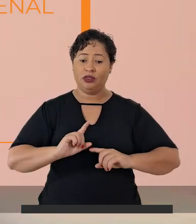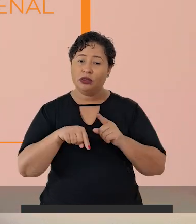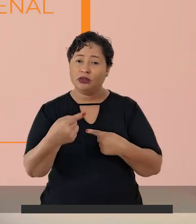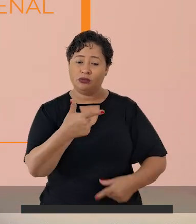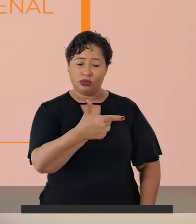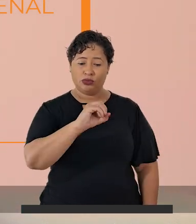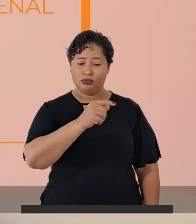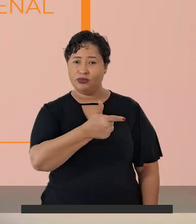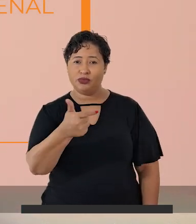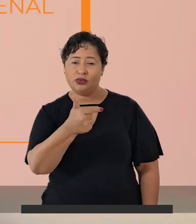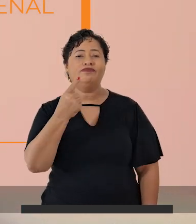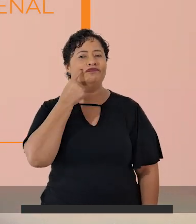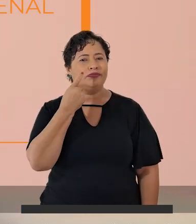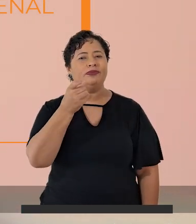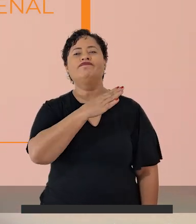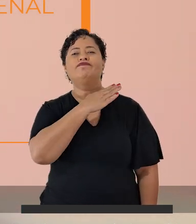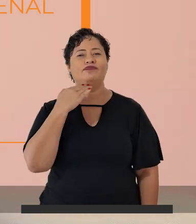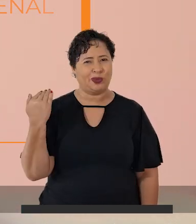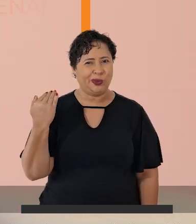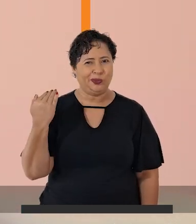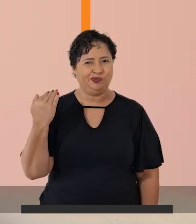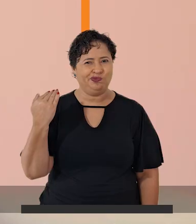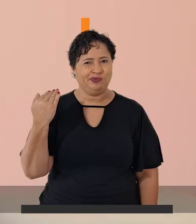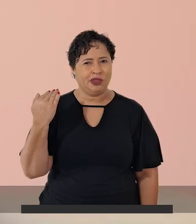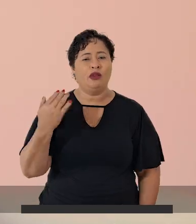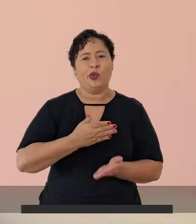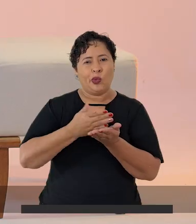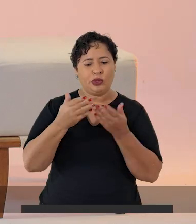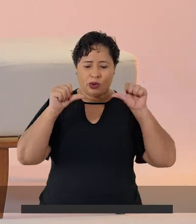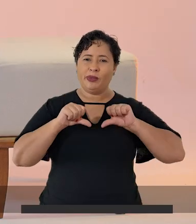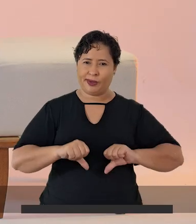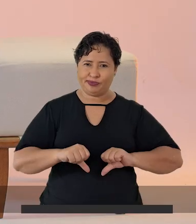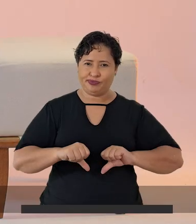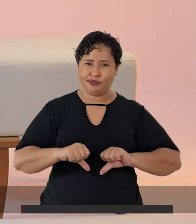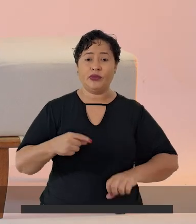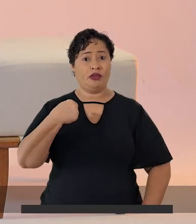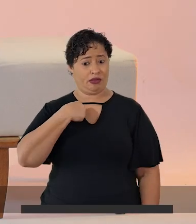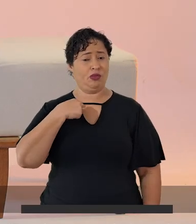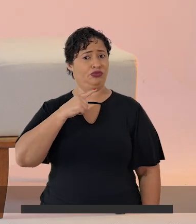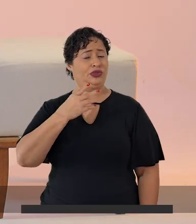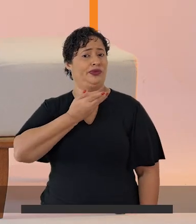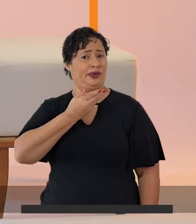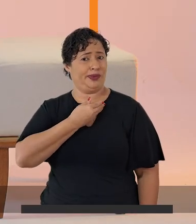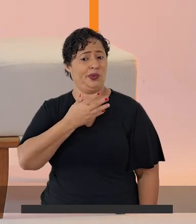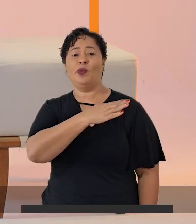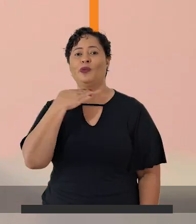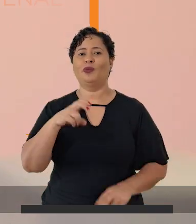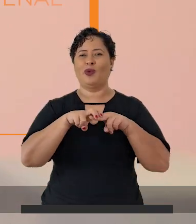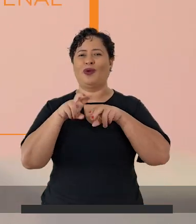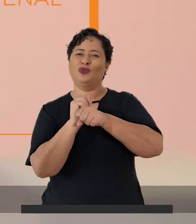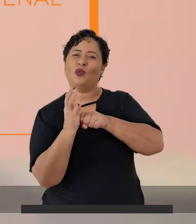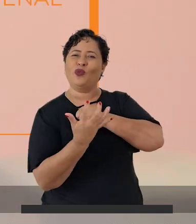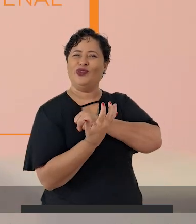sequência, em 2022, o meu pai faleceu. Foi onde esses sintomas ficaram mais graves, né? Tive um amigo, perdemos ele devido ao Covid.